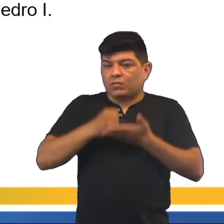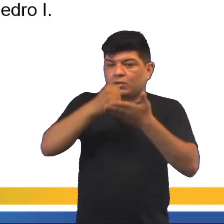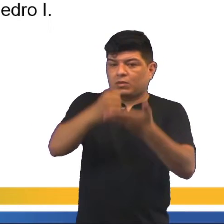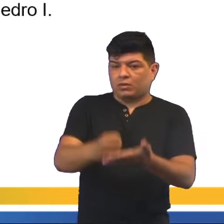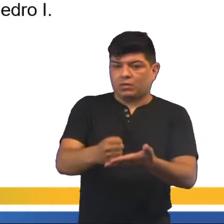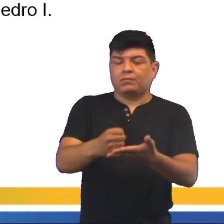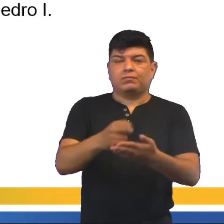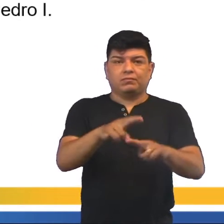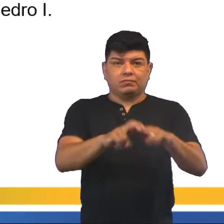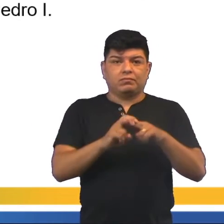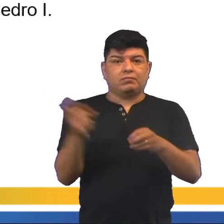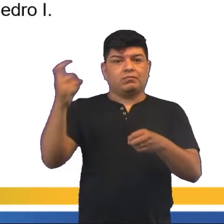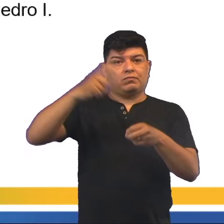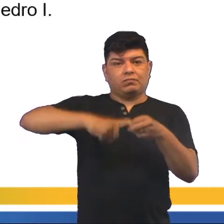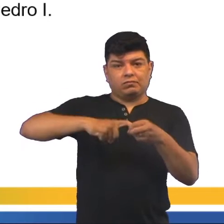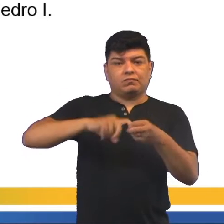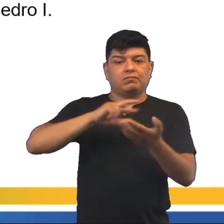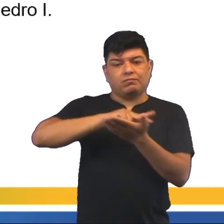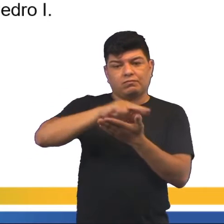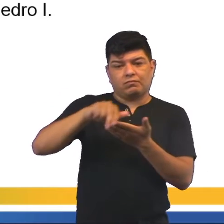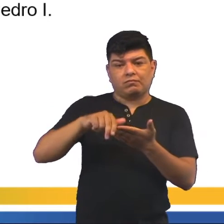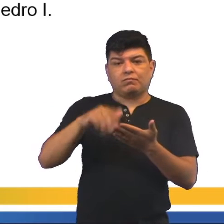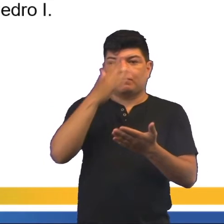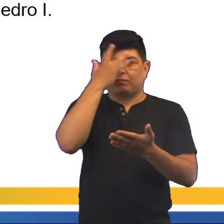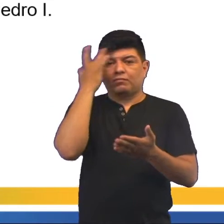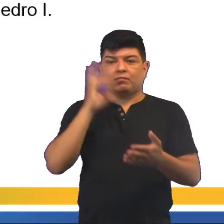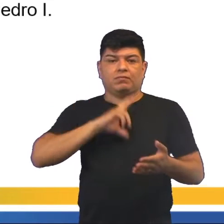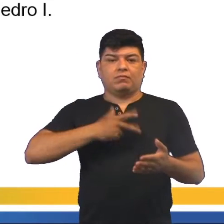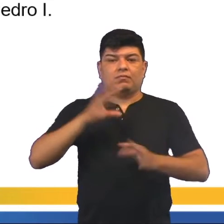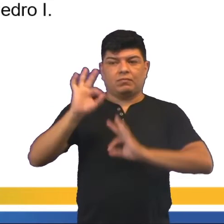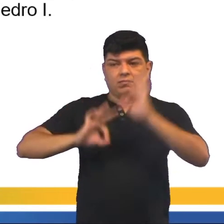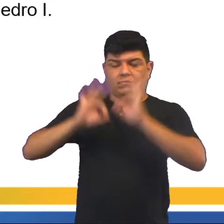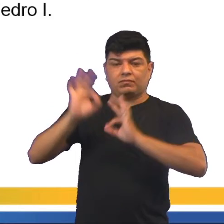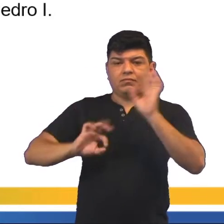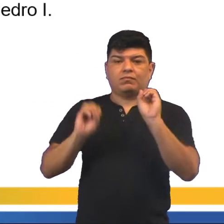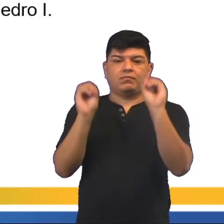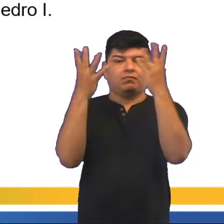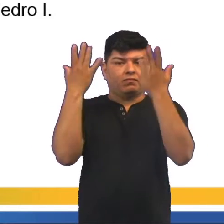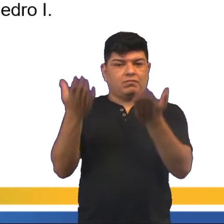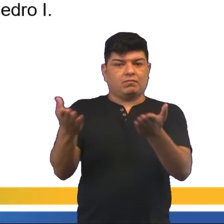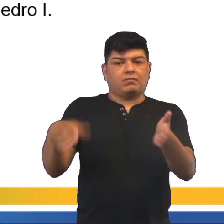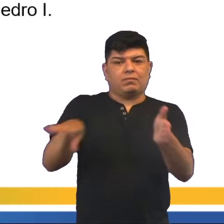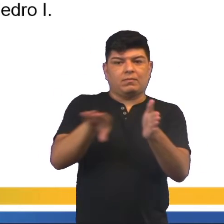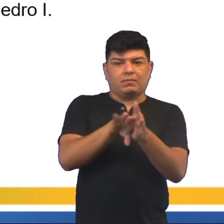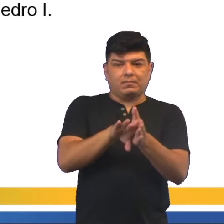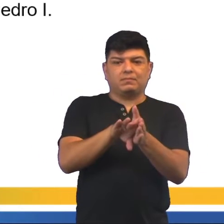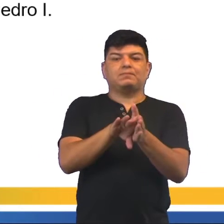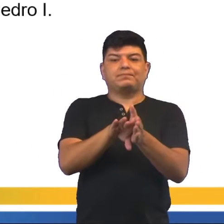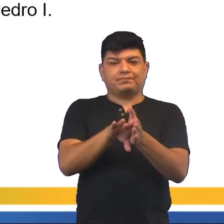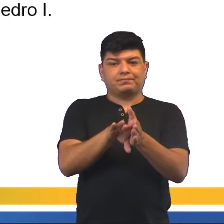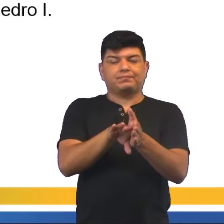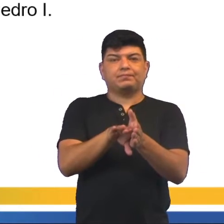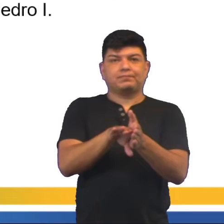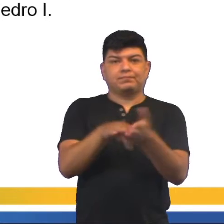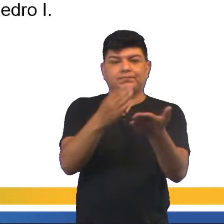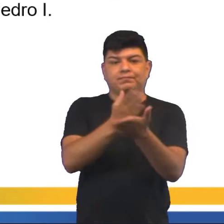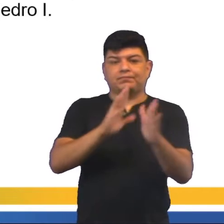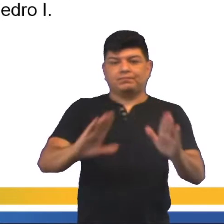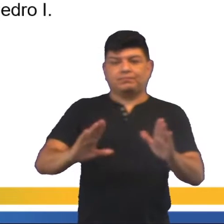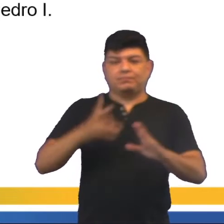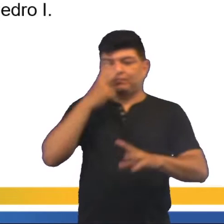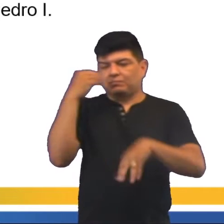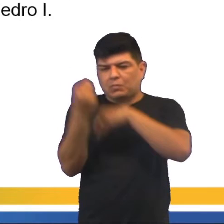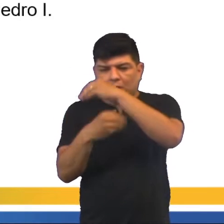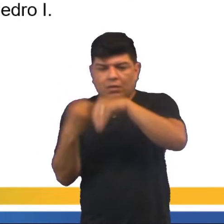para a sua causa. Na volta, vários portugueses organizavam a grande festa para recebê-lo. Mas, né? Acabou em